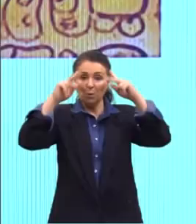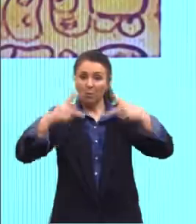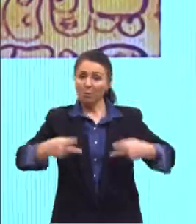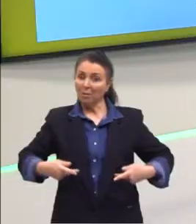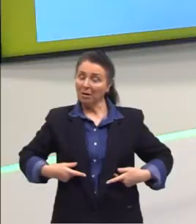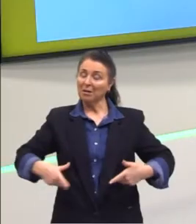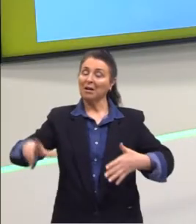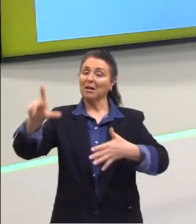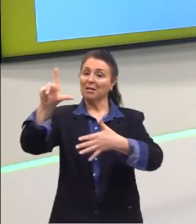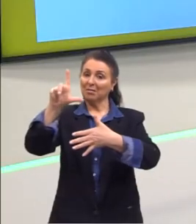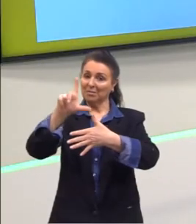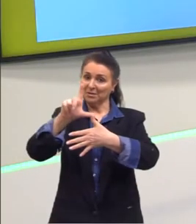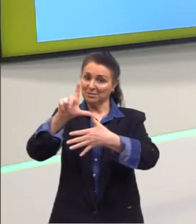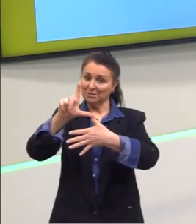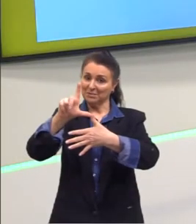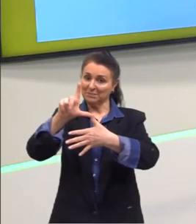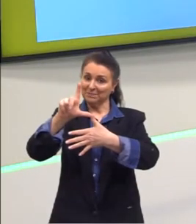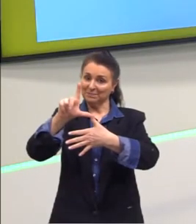interessante.